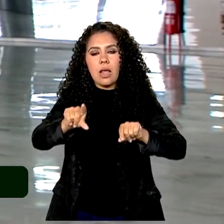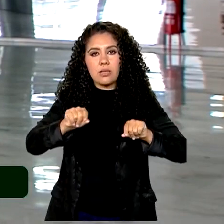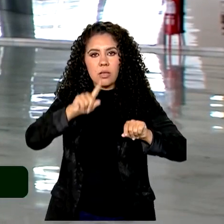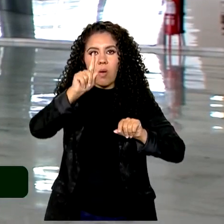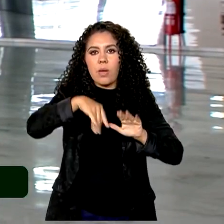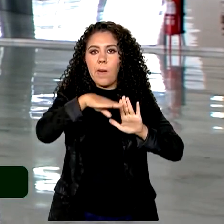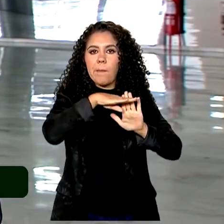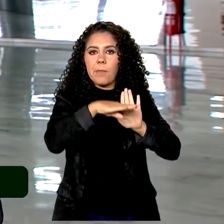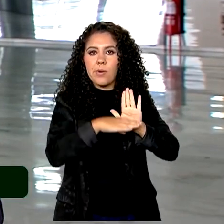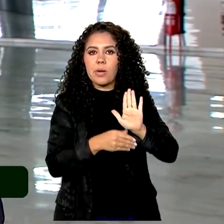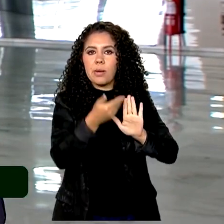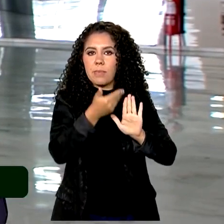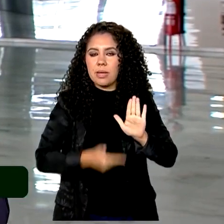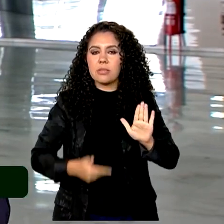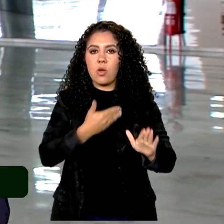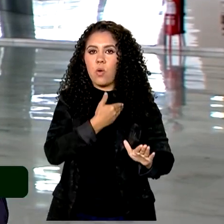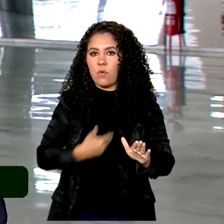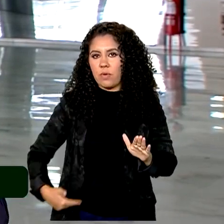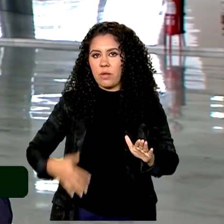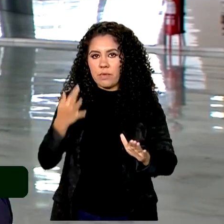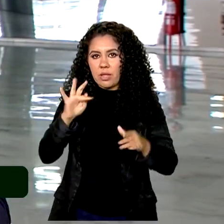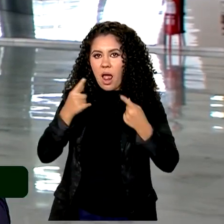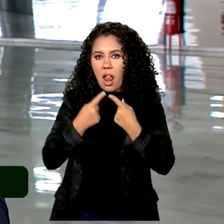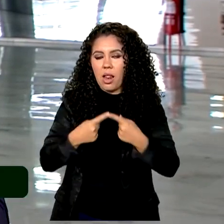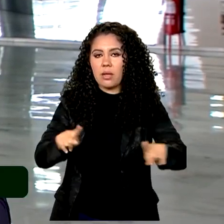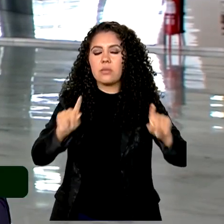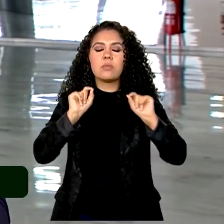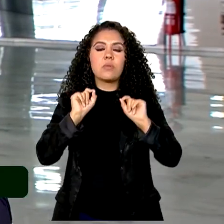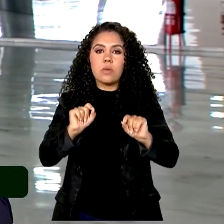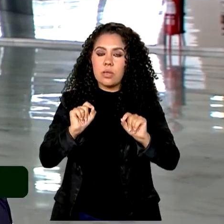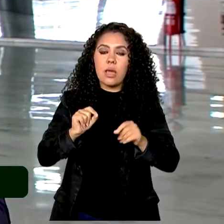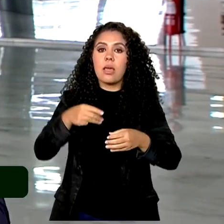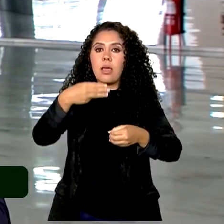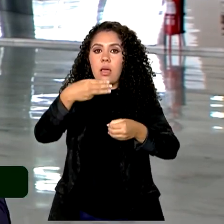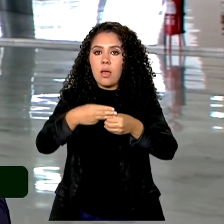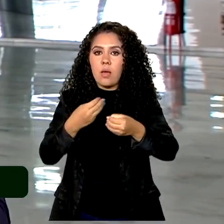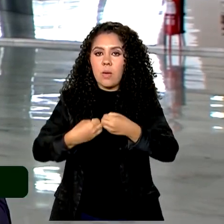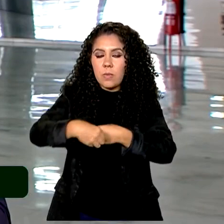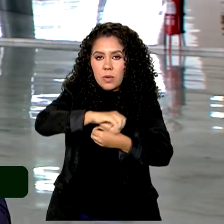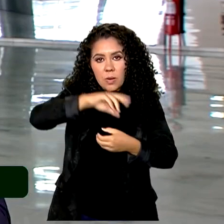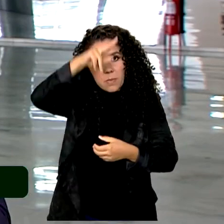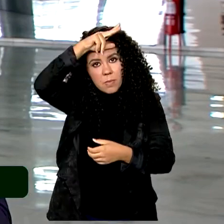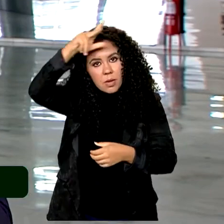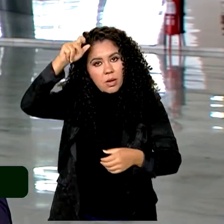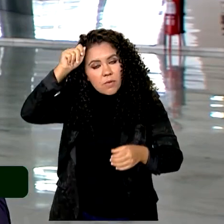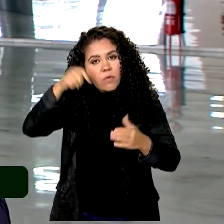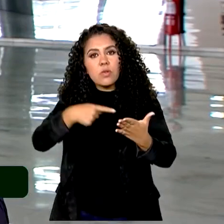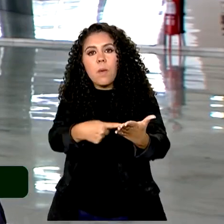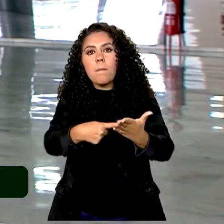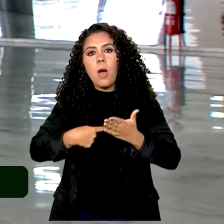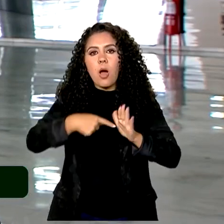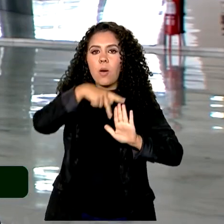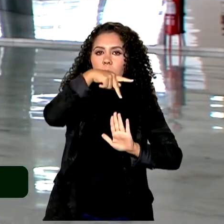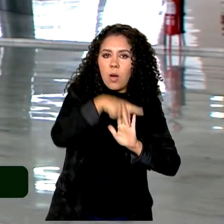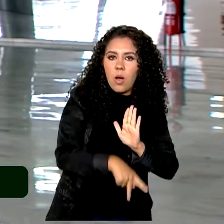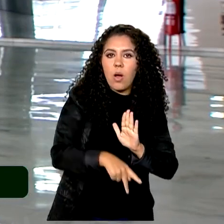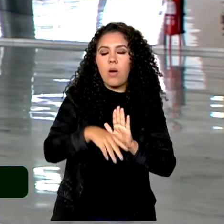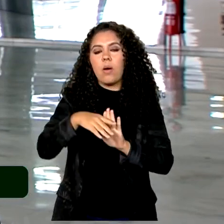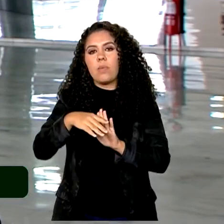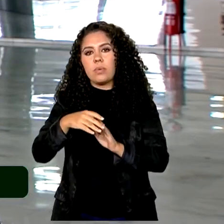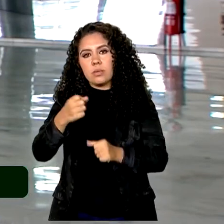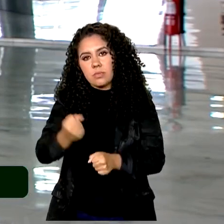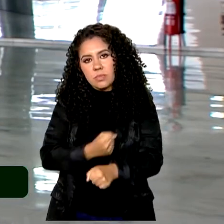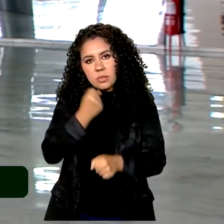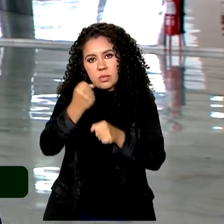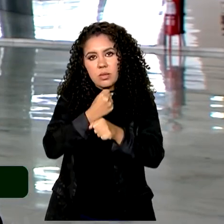governo federal, que permite que prefeituras de todo o país indiquem obras, projetos e programas em diferentes